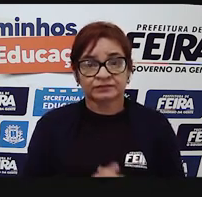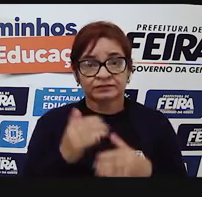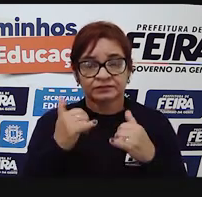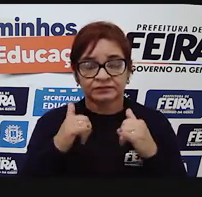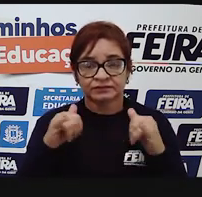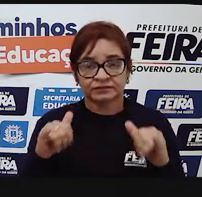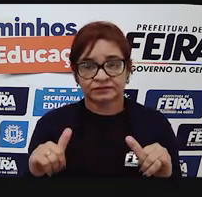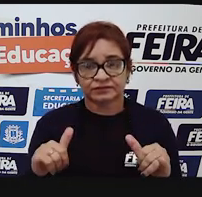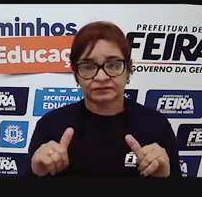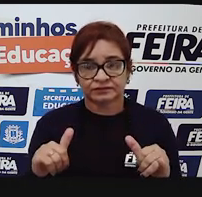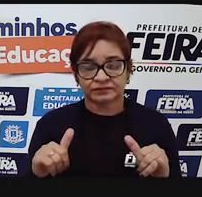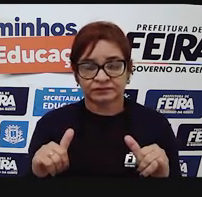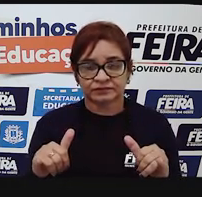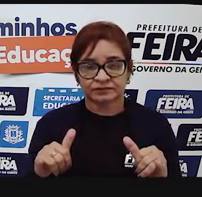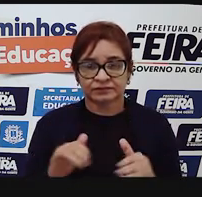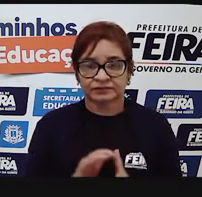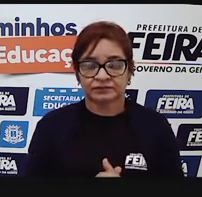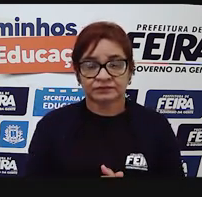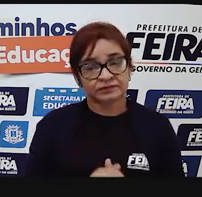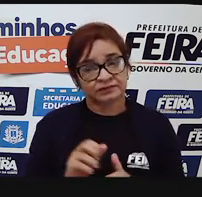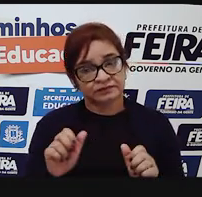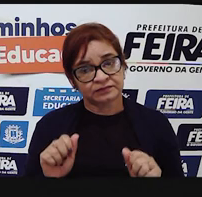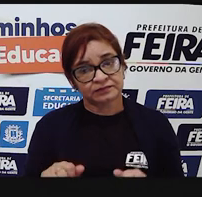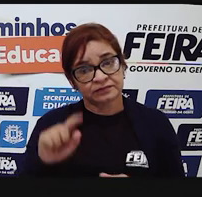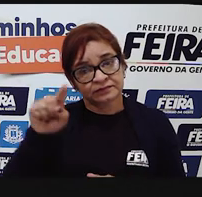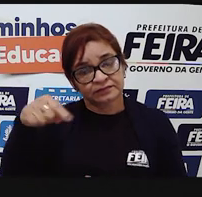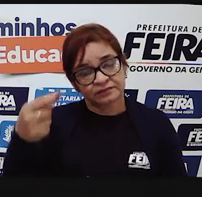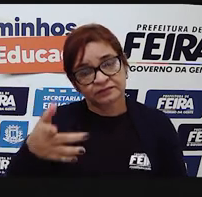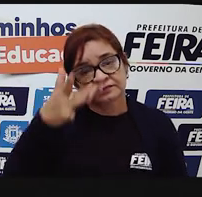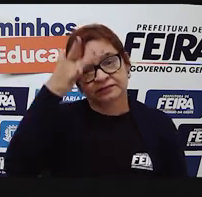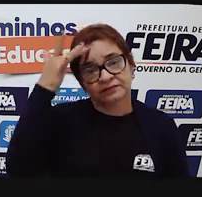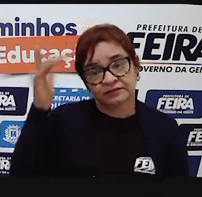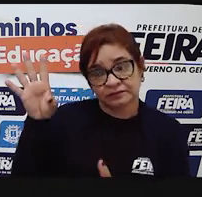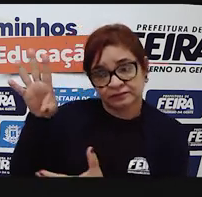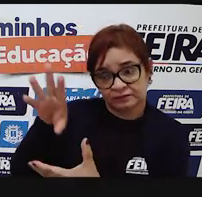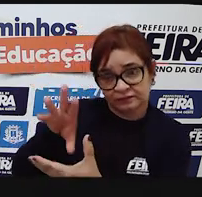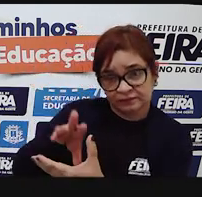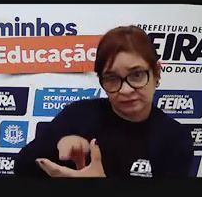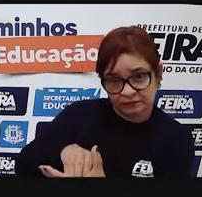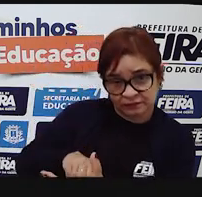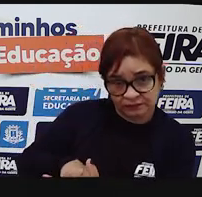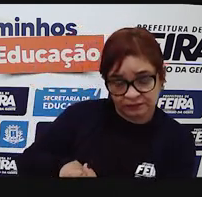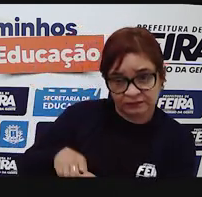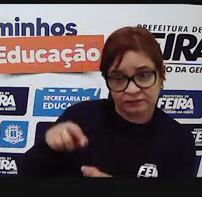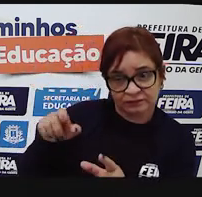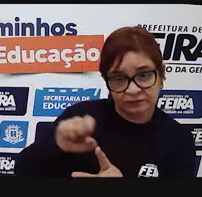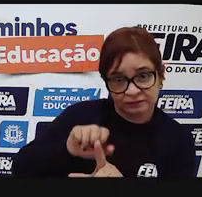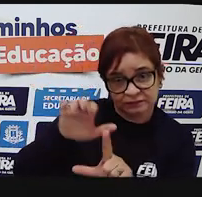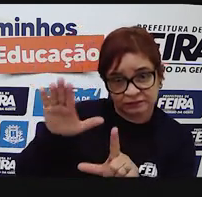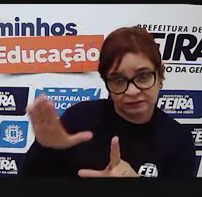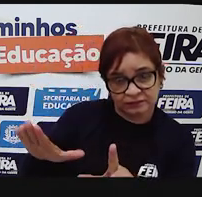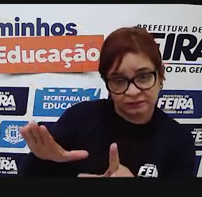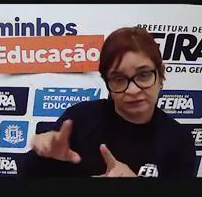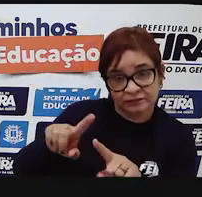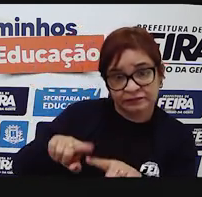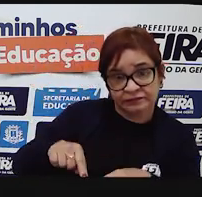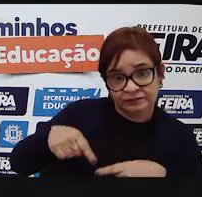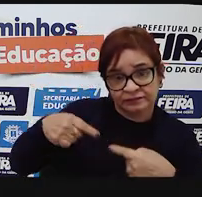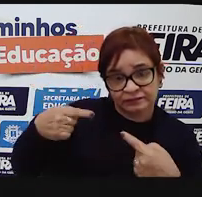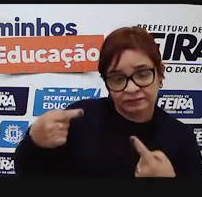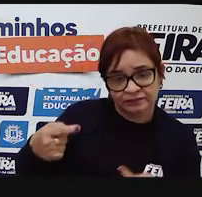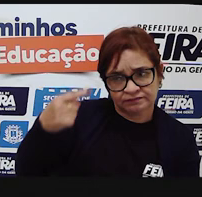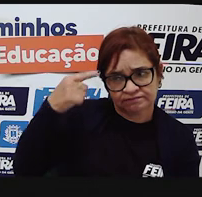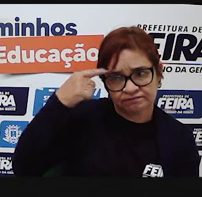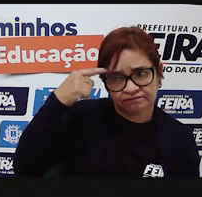ali. Pode ser que outra pessoa replique esse mesmo vídeo, mas com uma